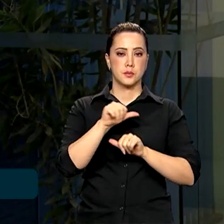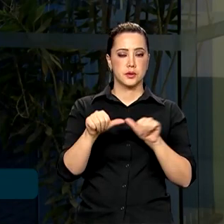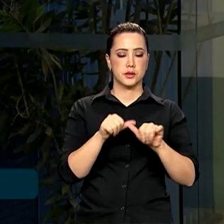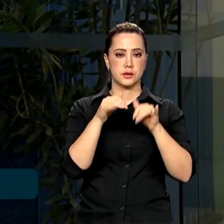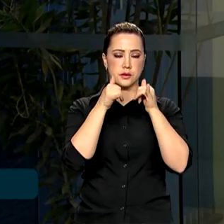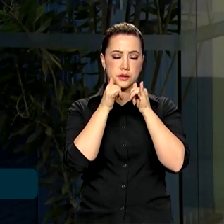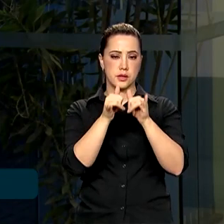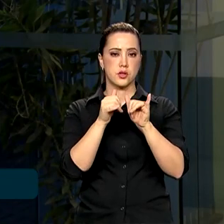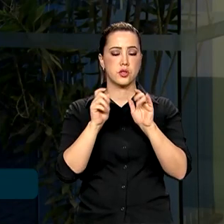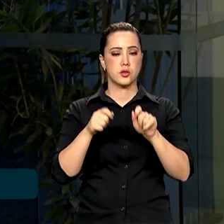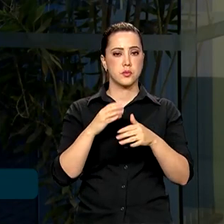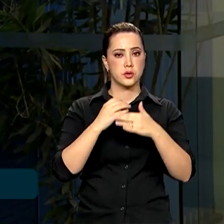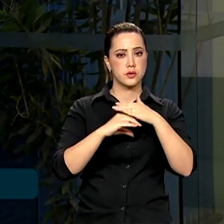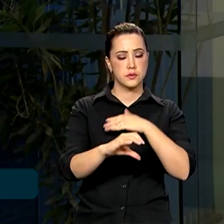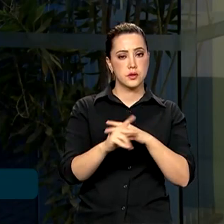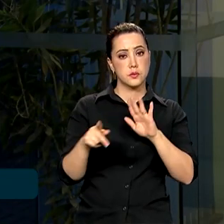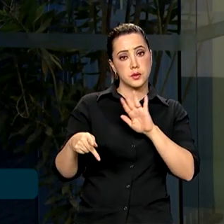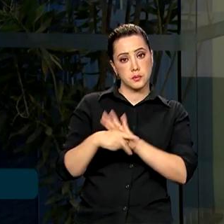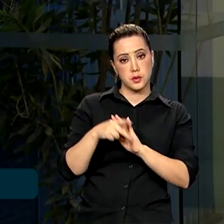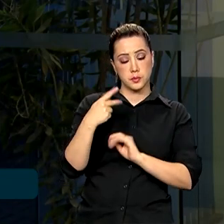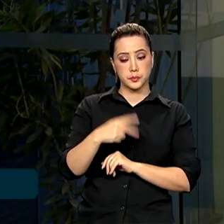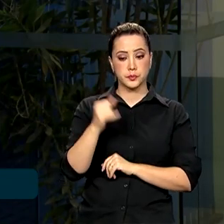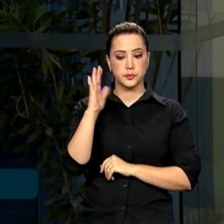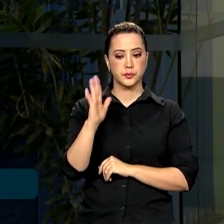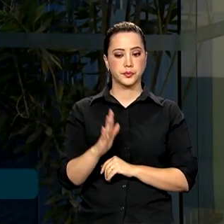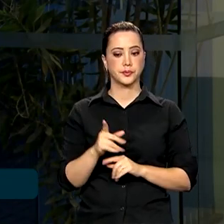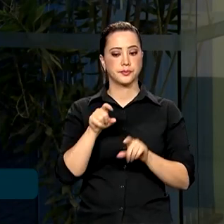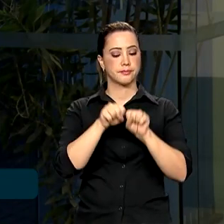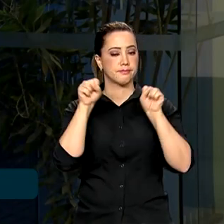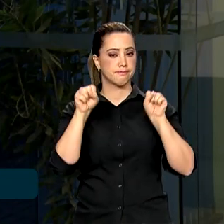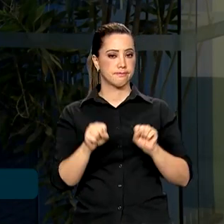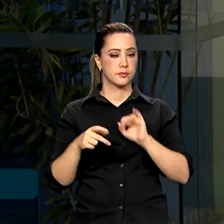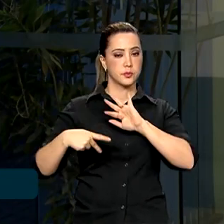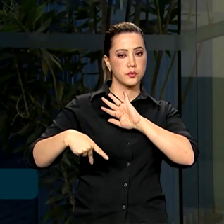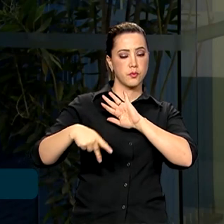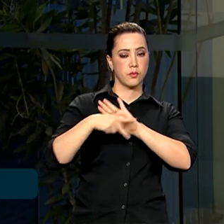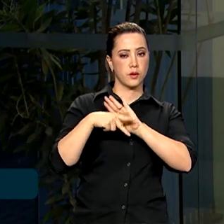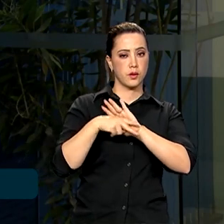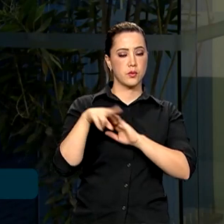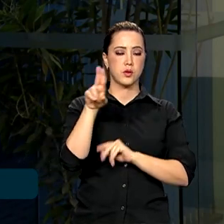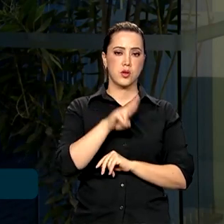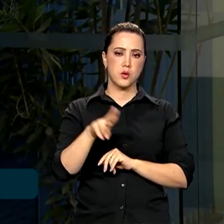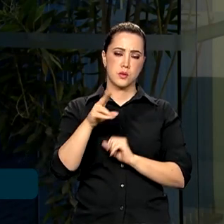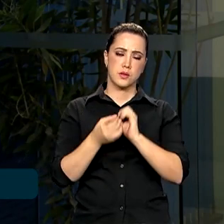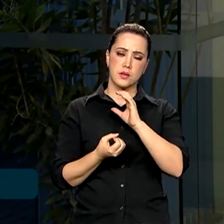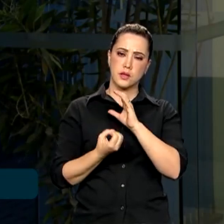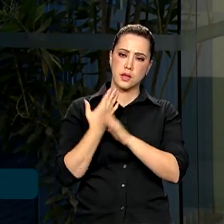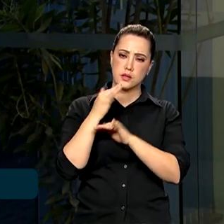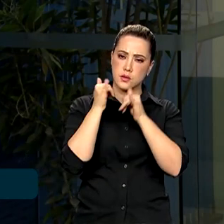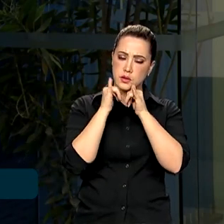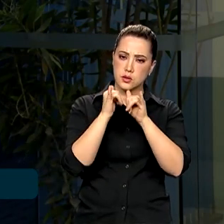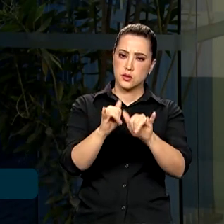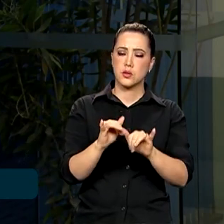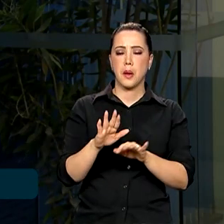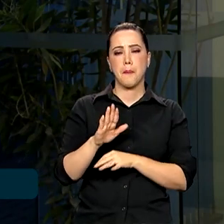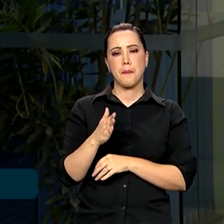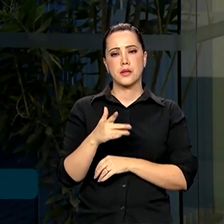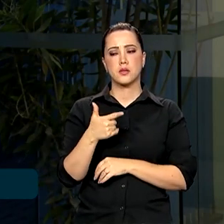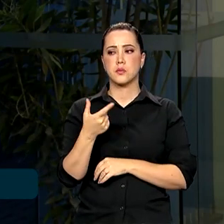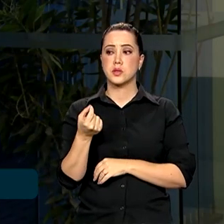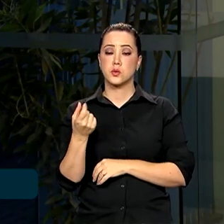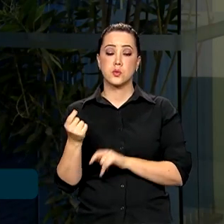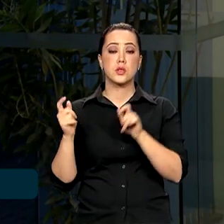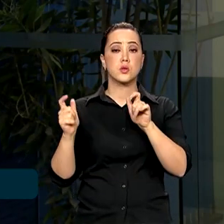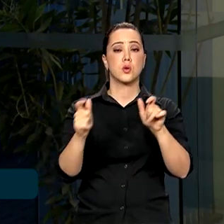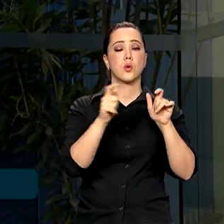investimento de qualidade aqui para o Brasil. Então, esses sistemas isolados que usam a geração termoelétrica, estão cerca de 200 na região